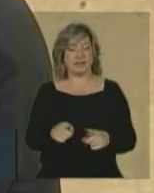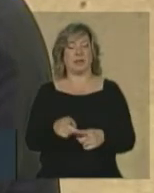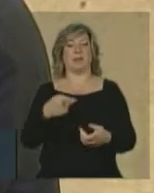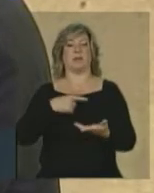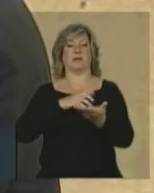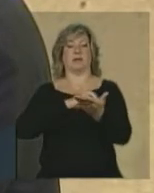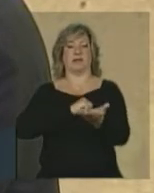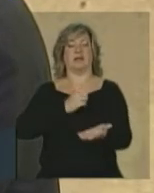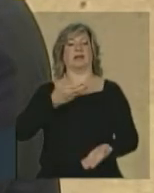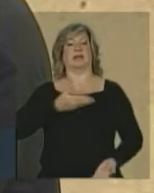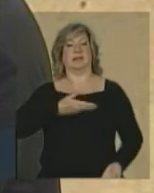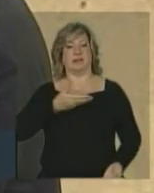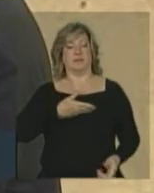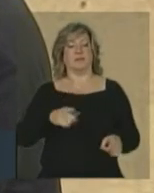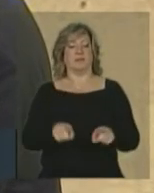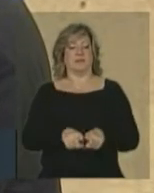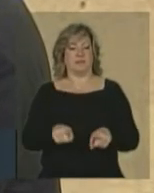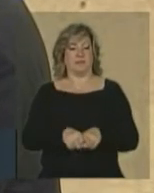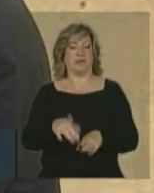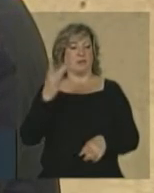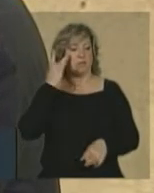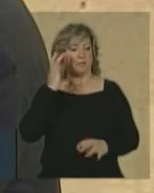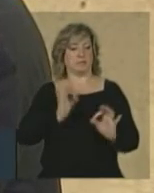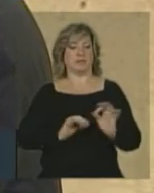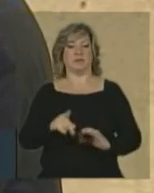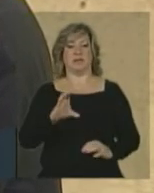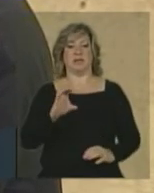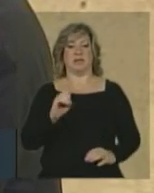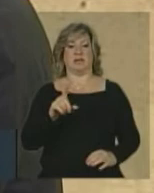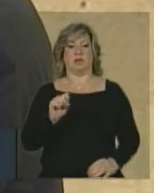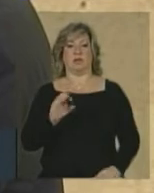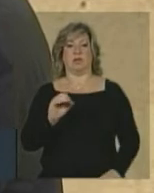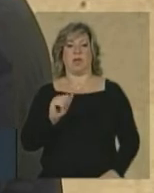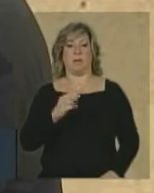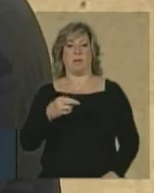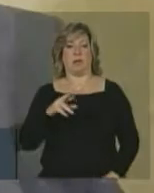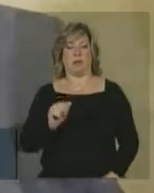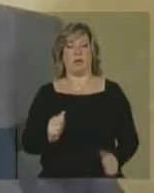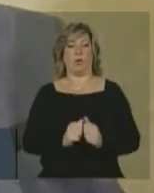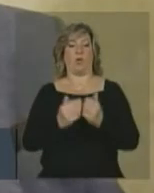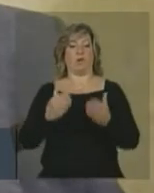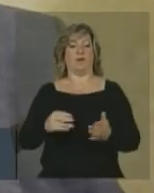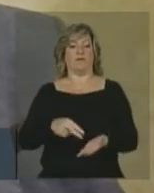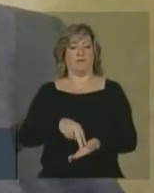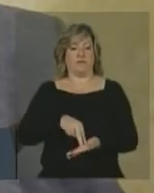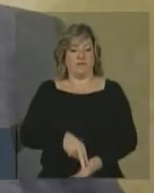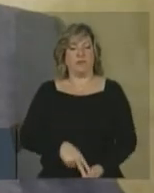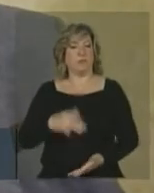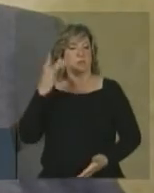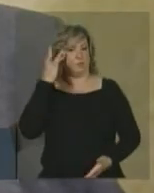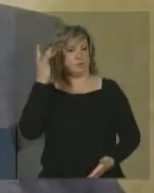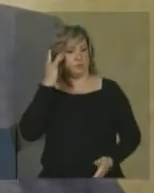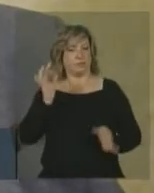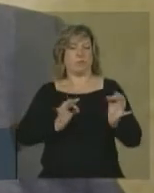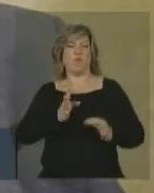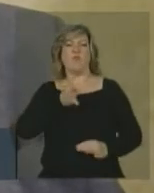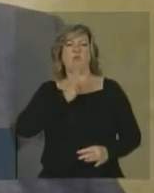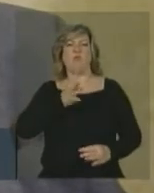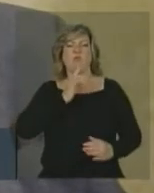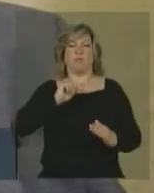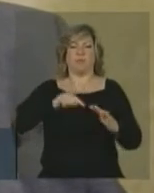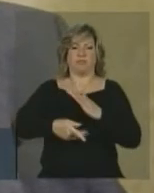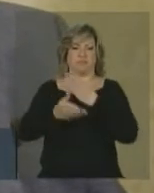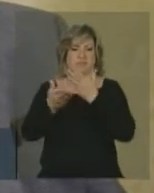querido amigo, também companheiro do Ministério, Celso Amoni. Com a sua firmeza, com a sua habilidade, com o seu conhecimento,